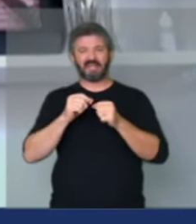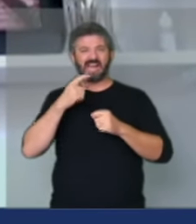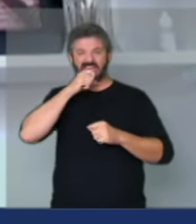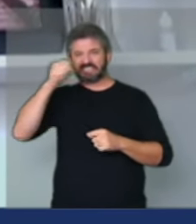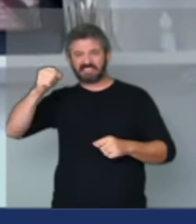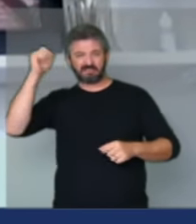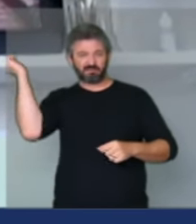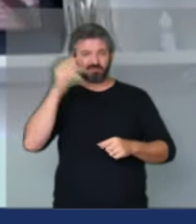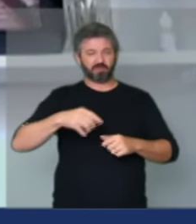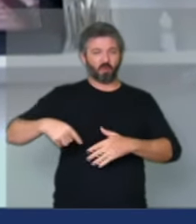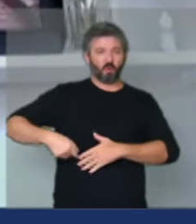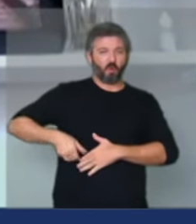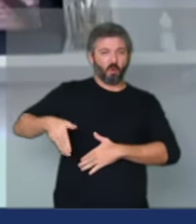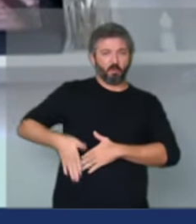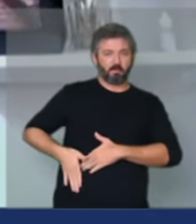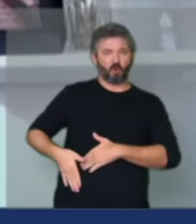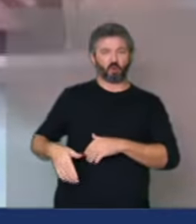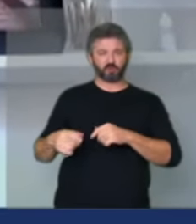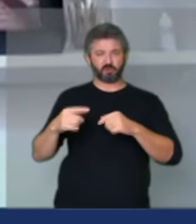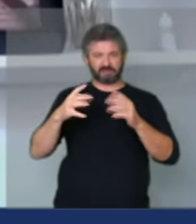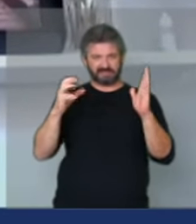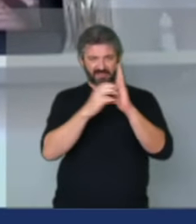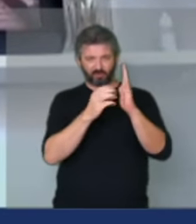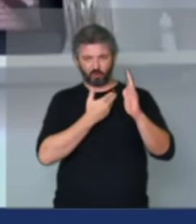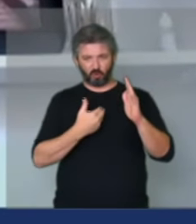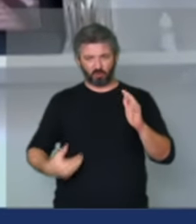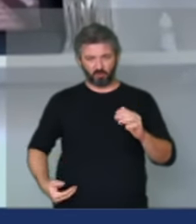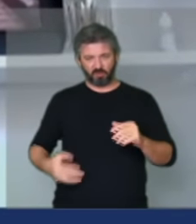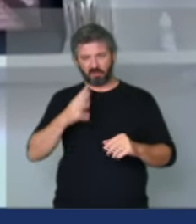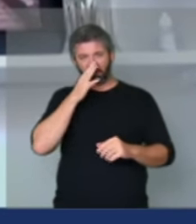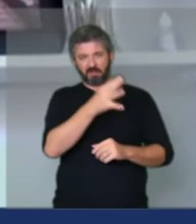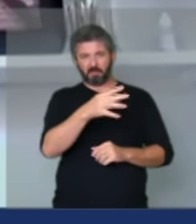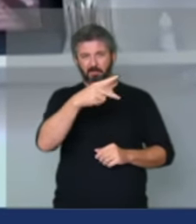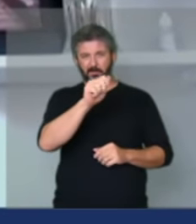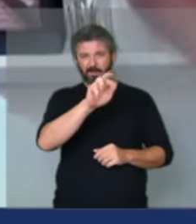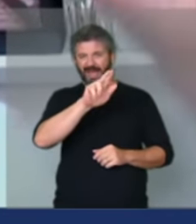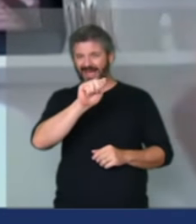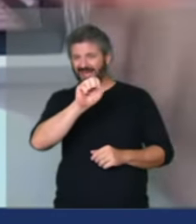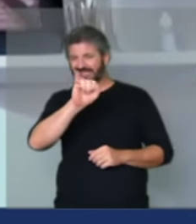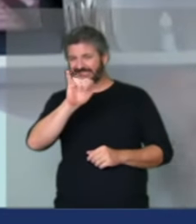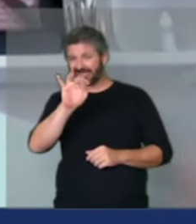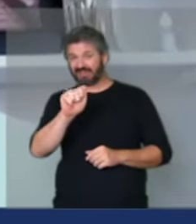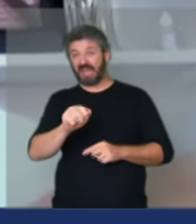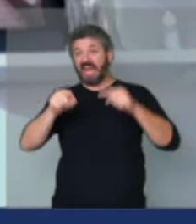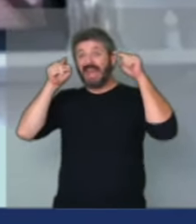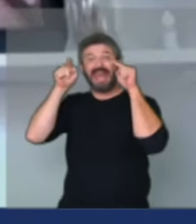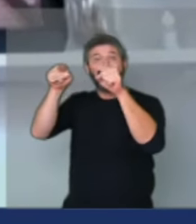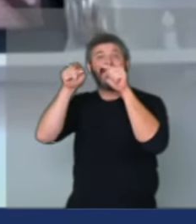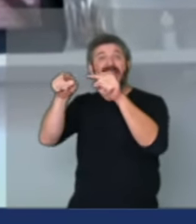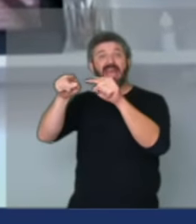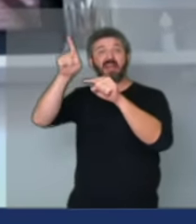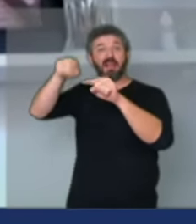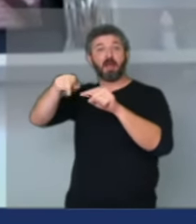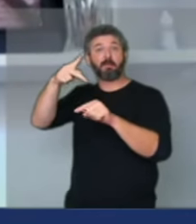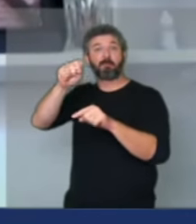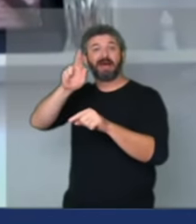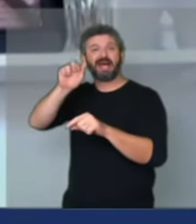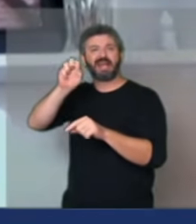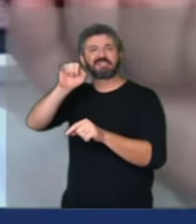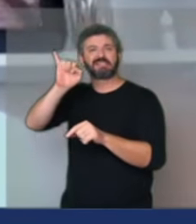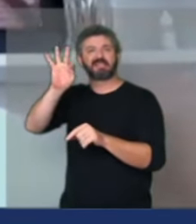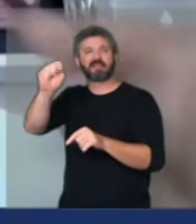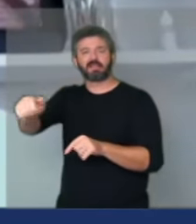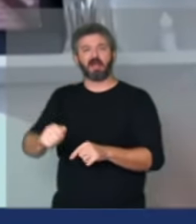no bolso de servidor público chamar servidor público de parasita ele sim é o verdadeiro parasita